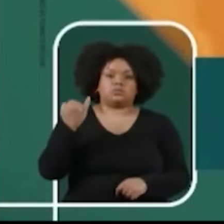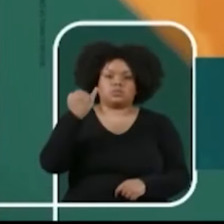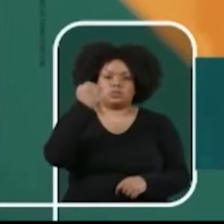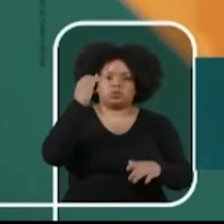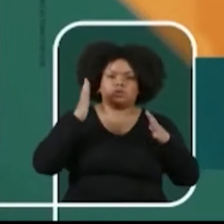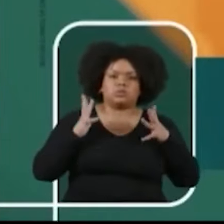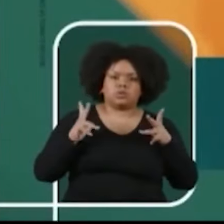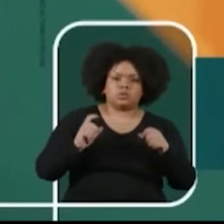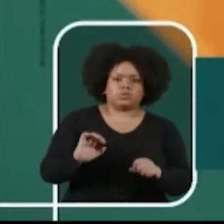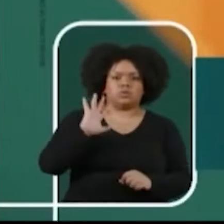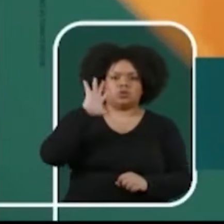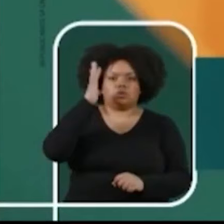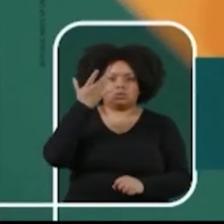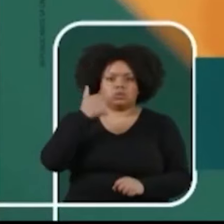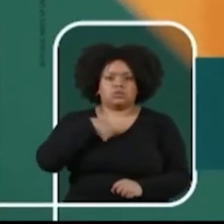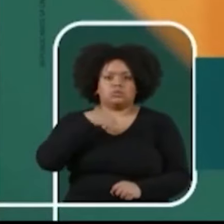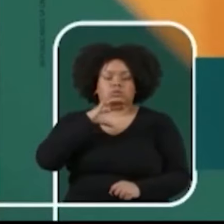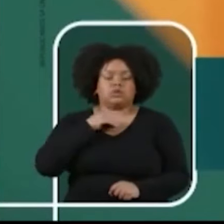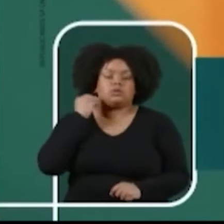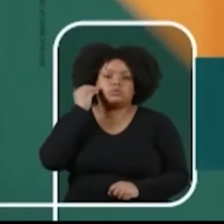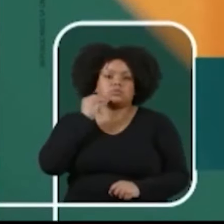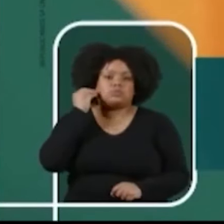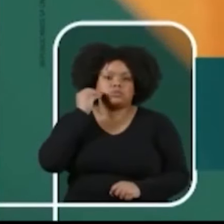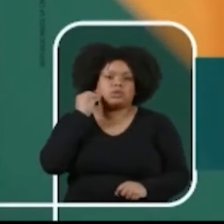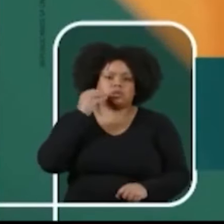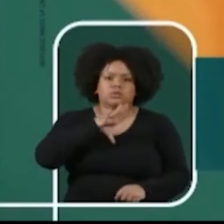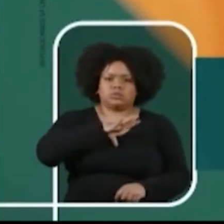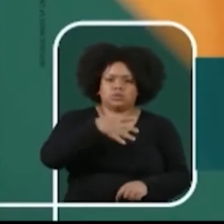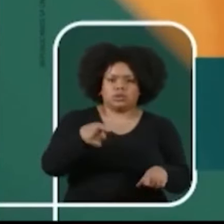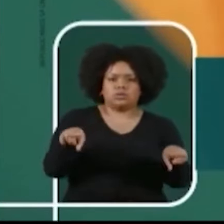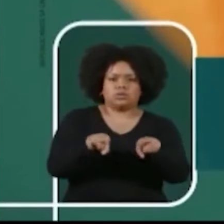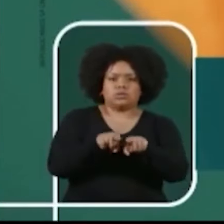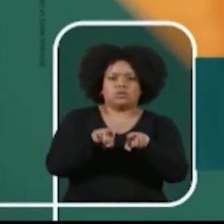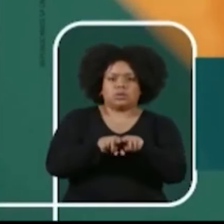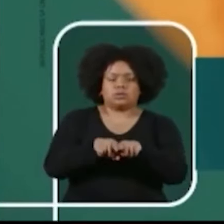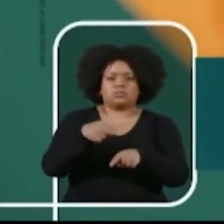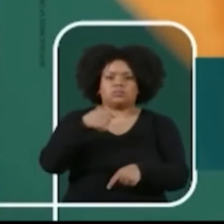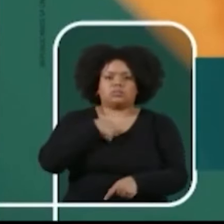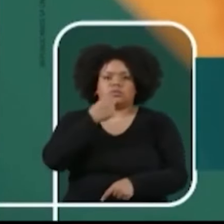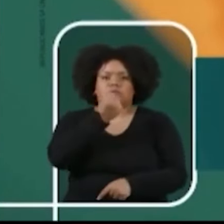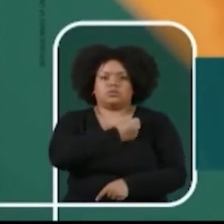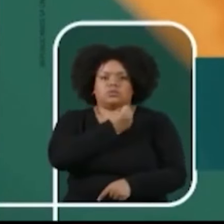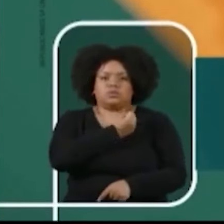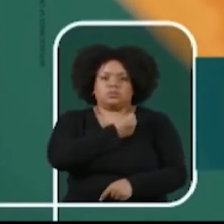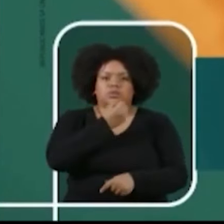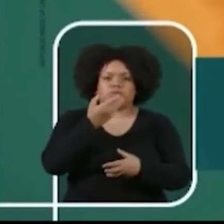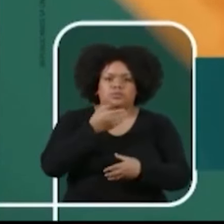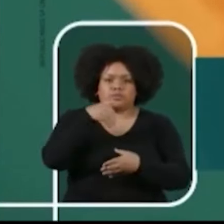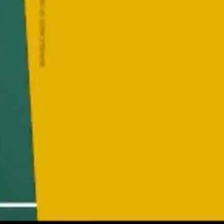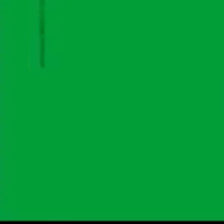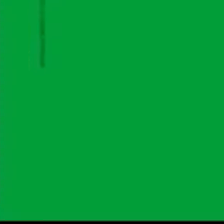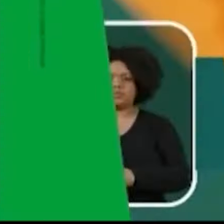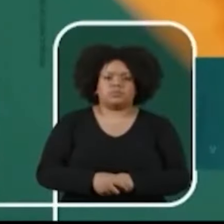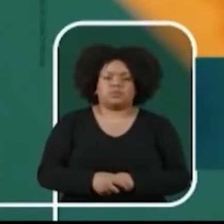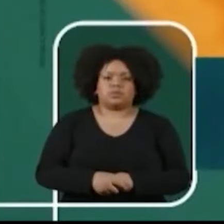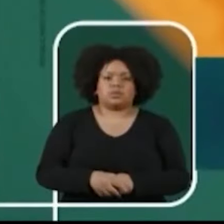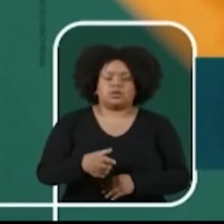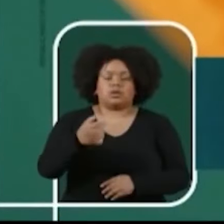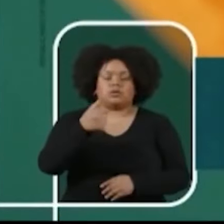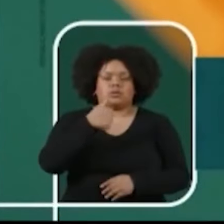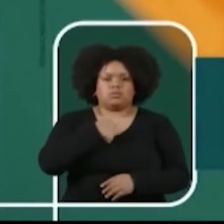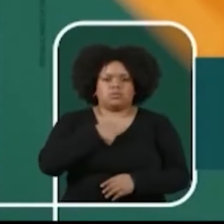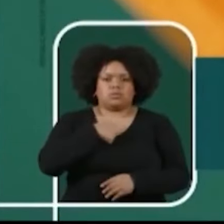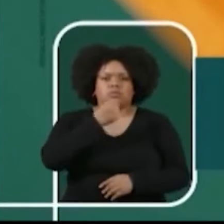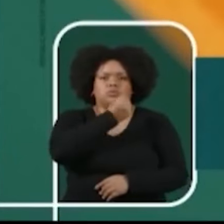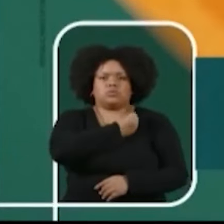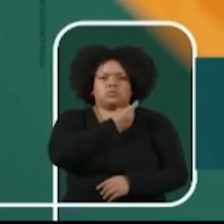públicos funcionem adequadamente. Eu tenho a capacidade técnica e a coragem para realizá-la. Meu nome é Renato Dallef, 10-777. Eu sou o